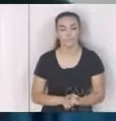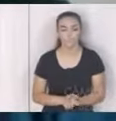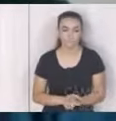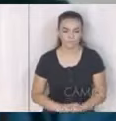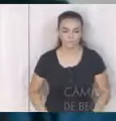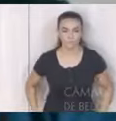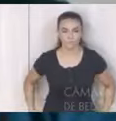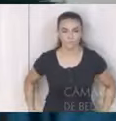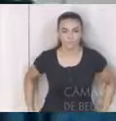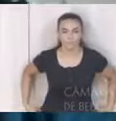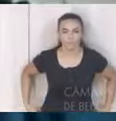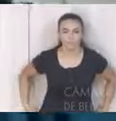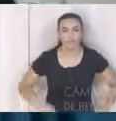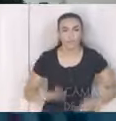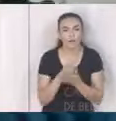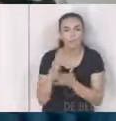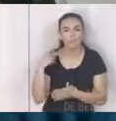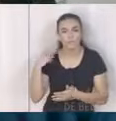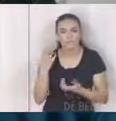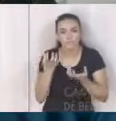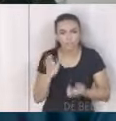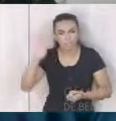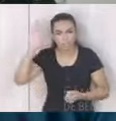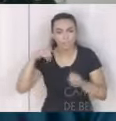Algum vereador gostaria de se manifestar?